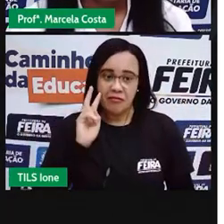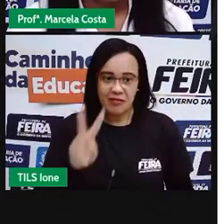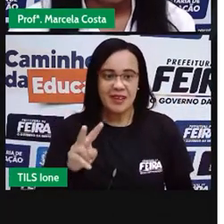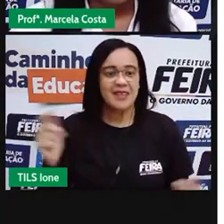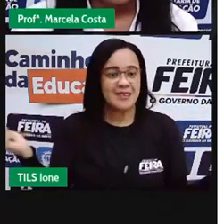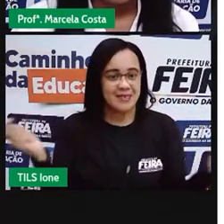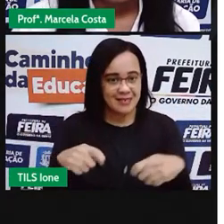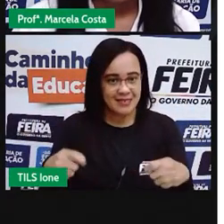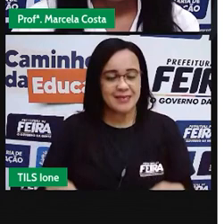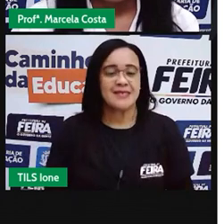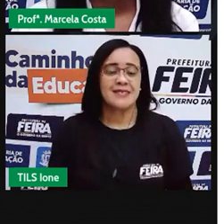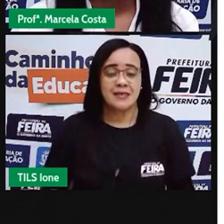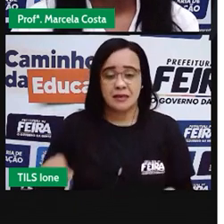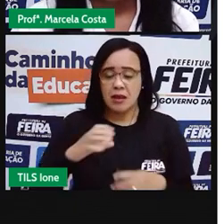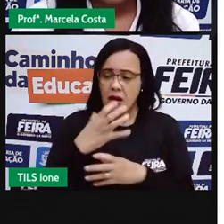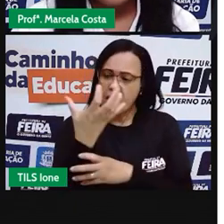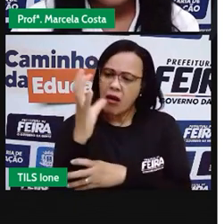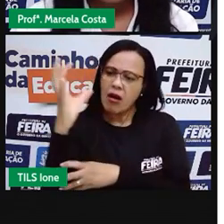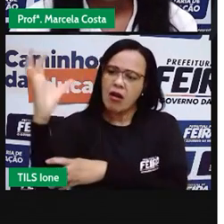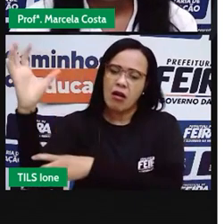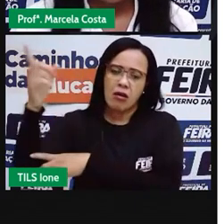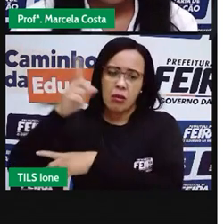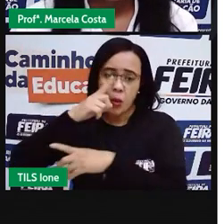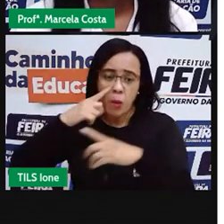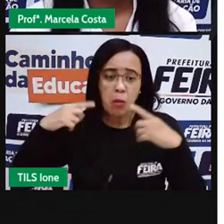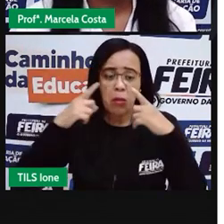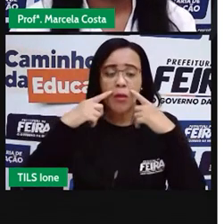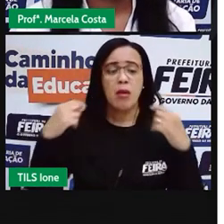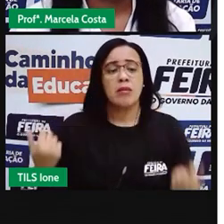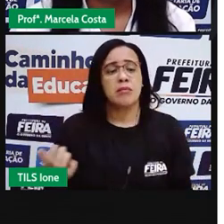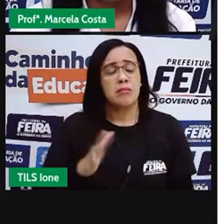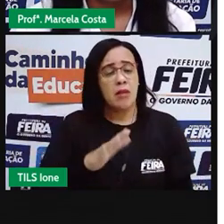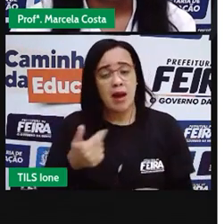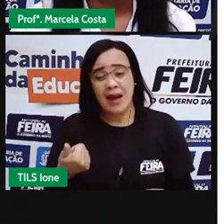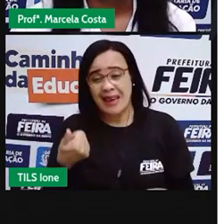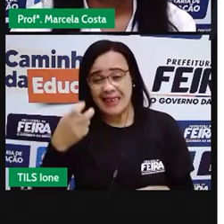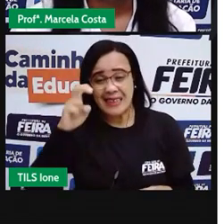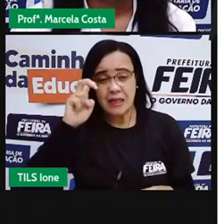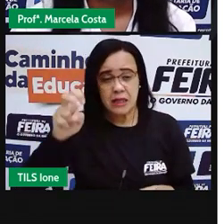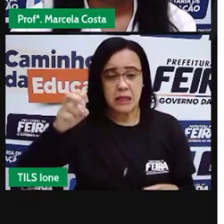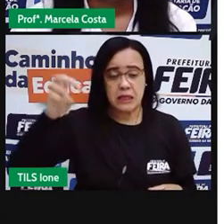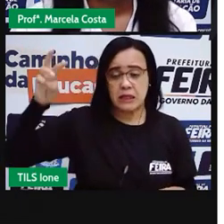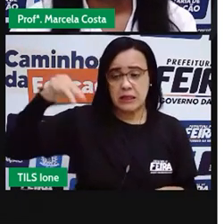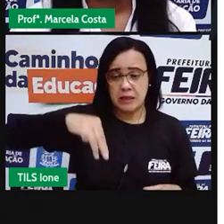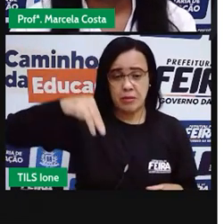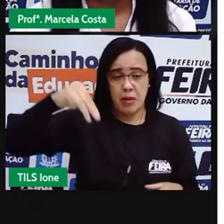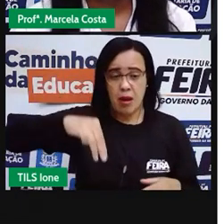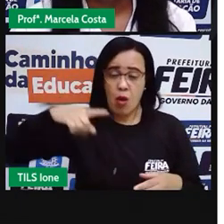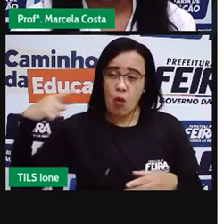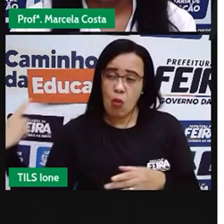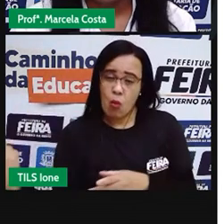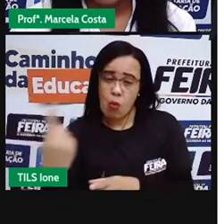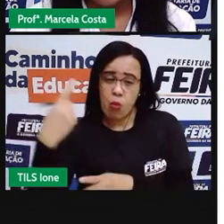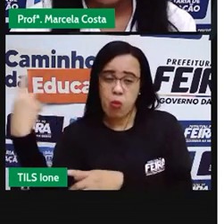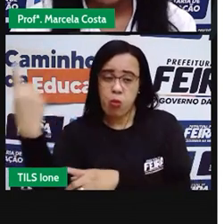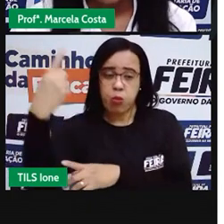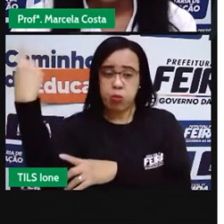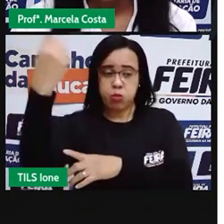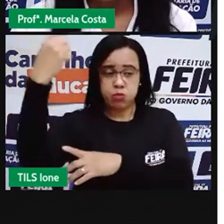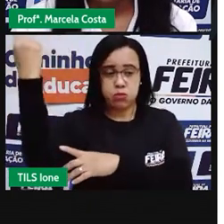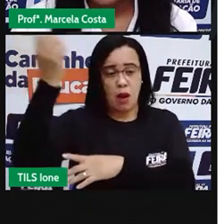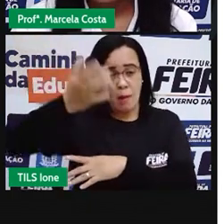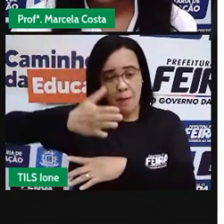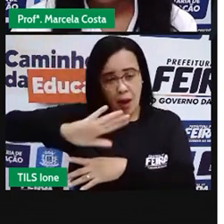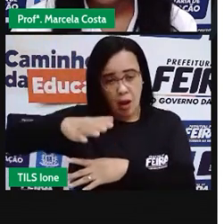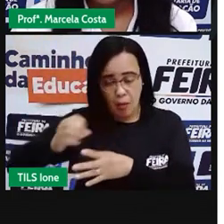A chorona tem mais de 15 metros de altura. Tem um crescimento médio